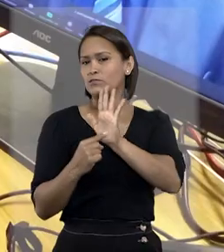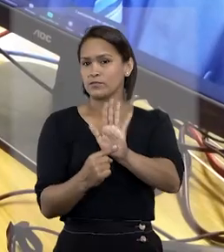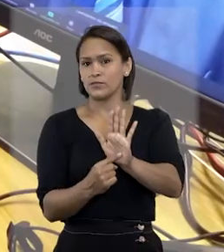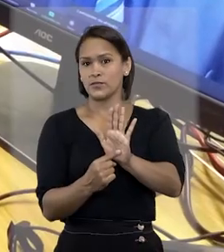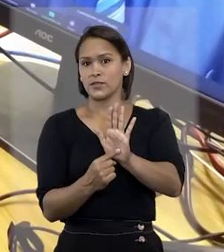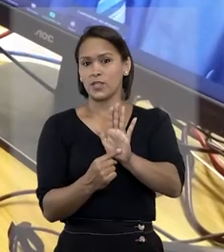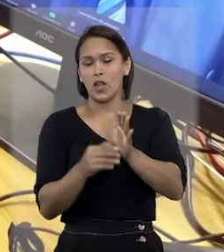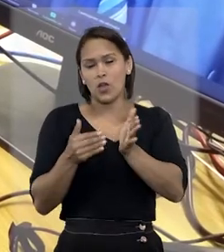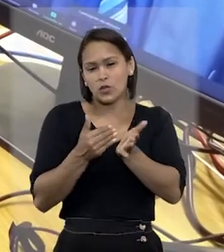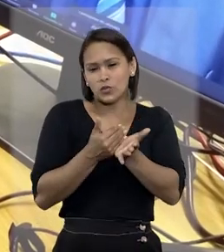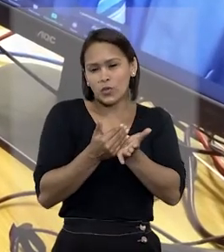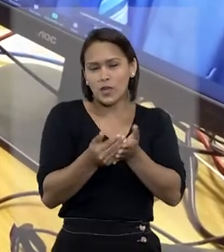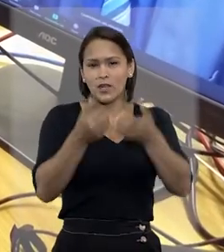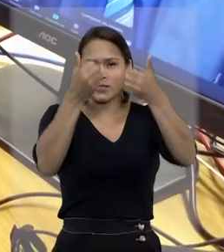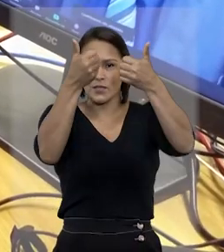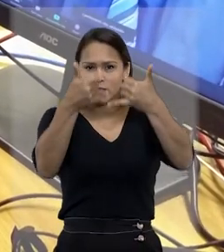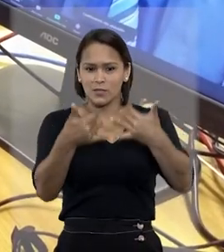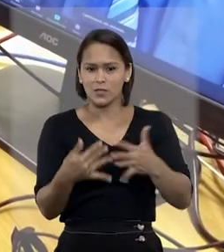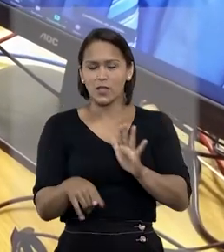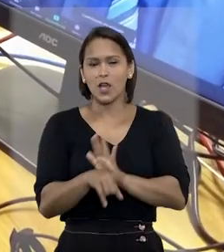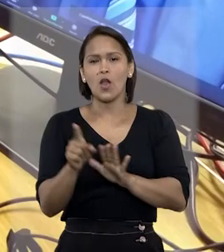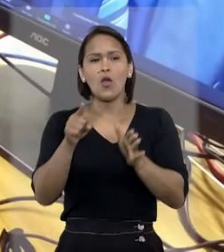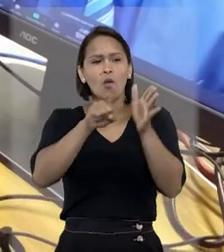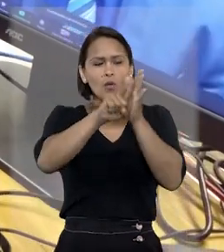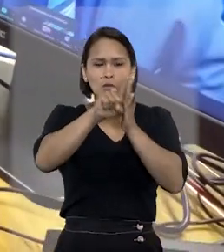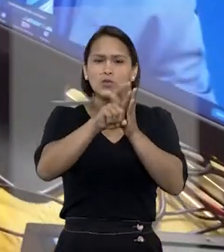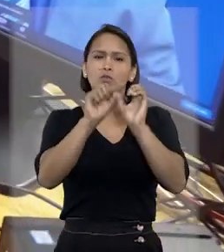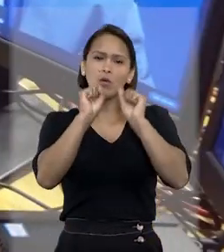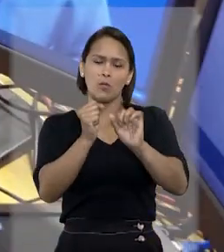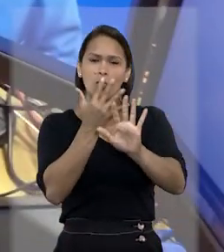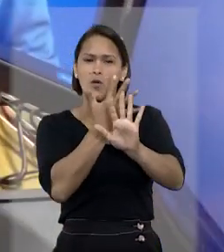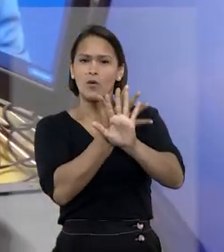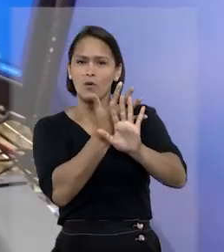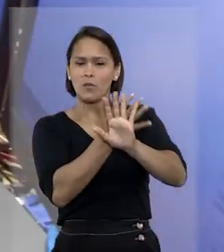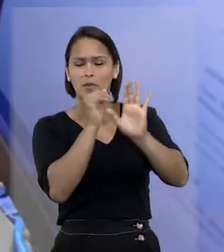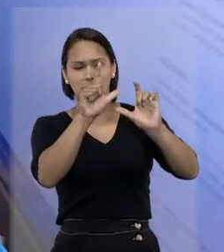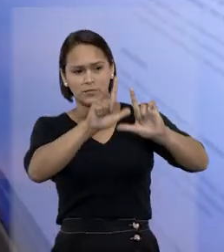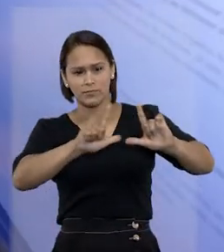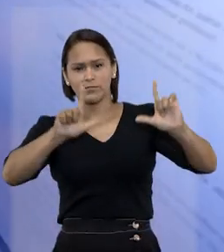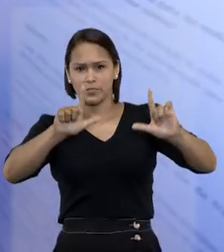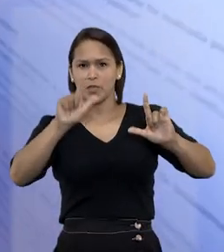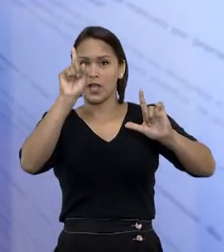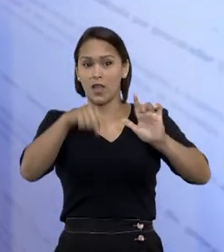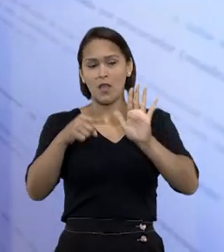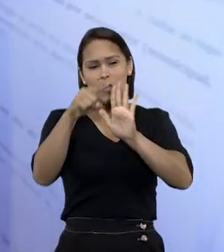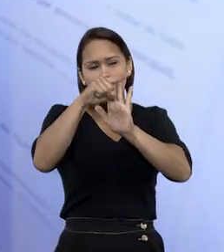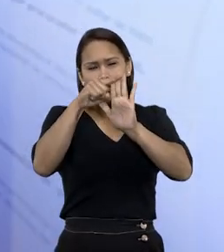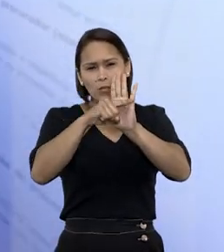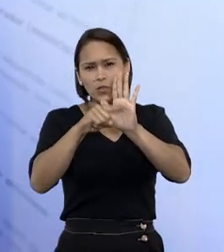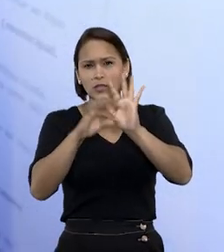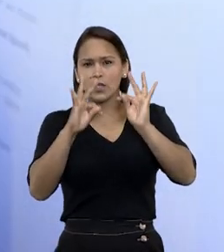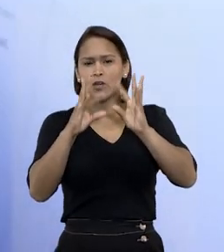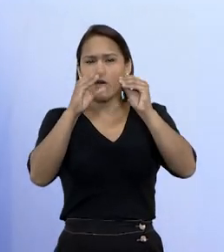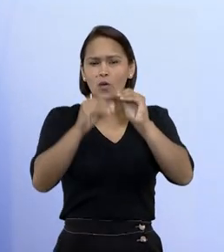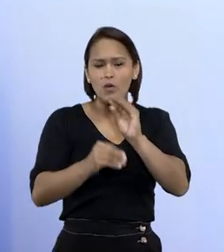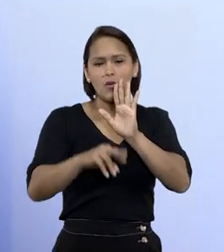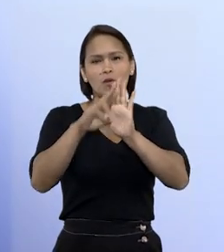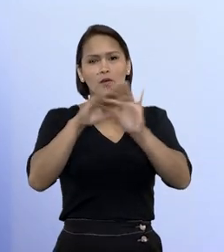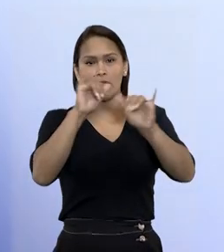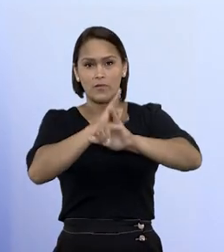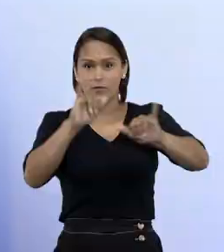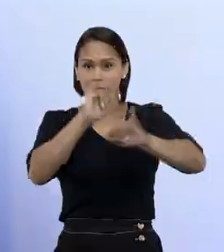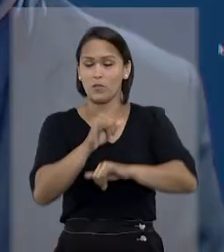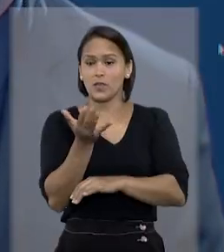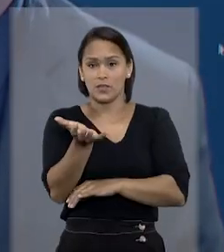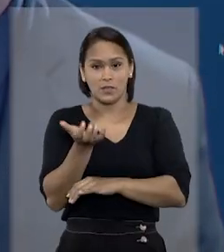oferece. Durante as explicações, o consultor pode compartilhar a tela e demonstrar exatamente onde estão